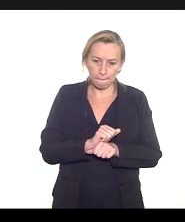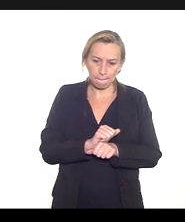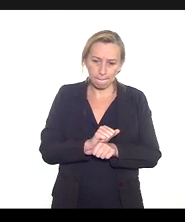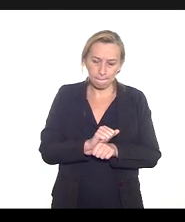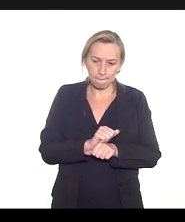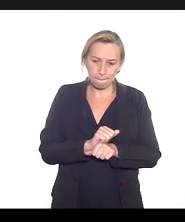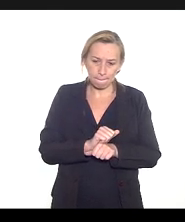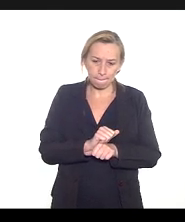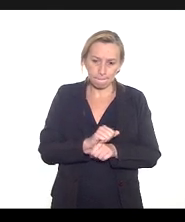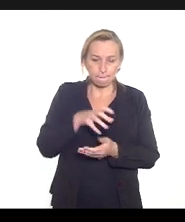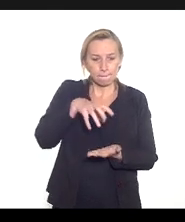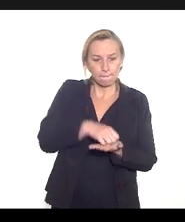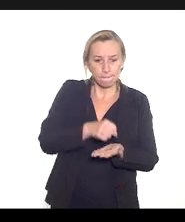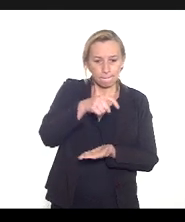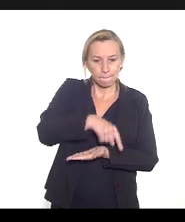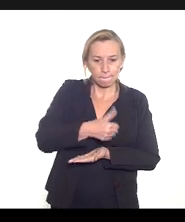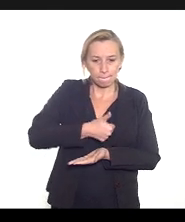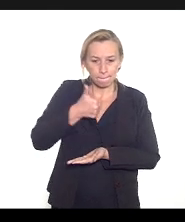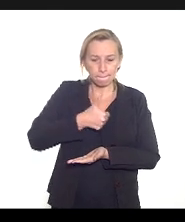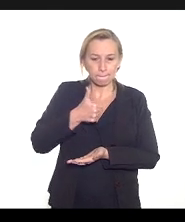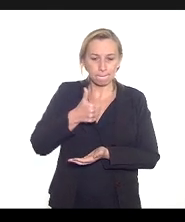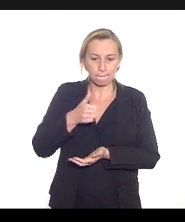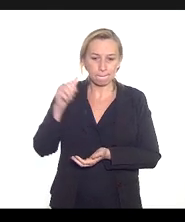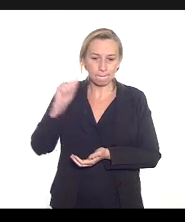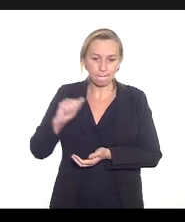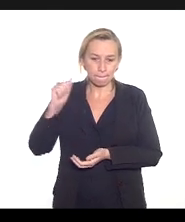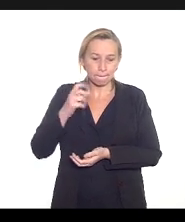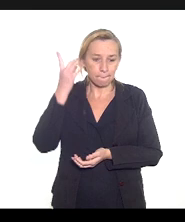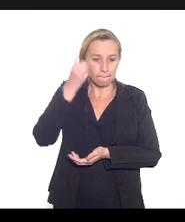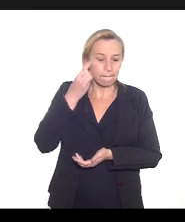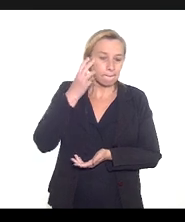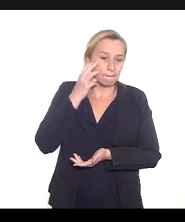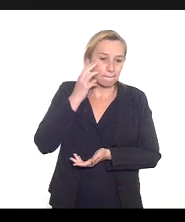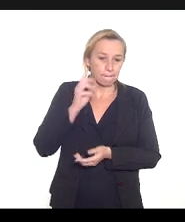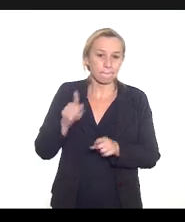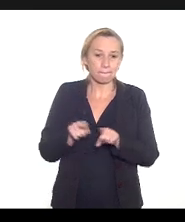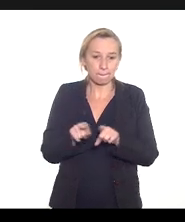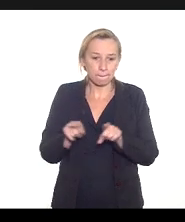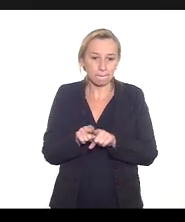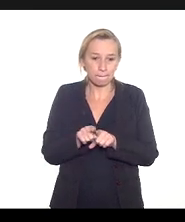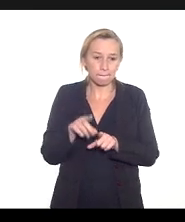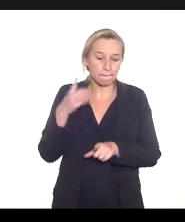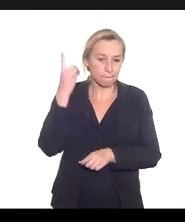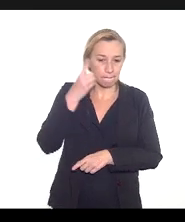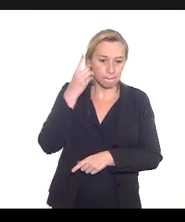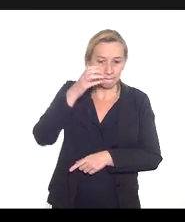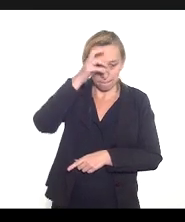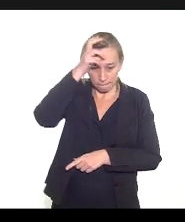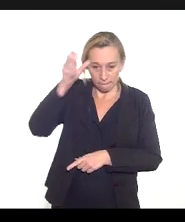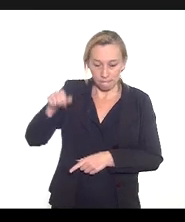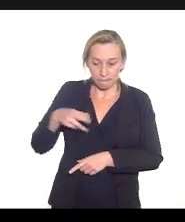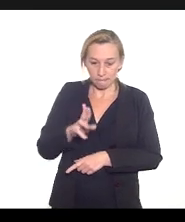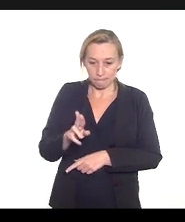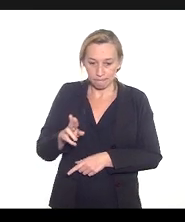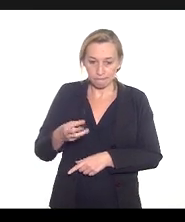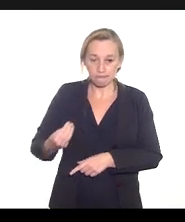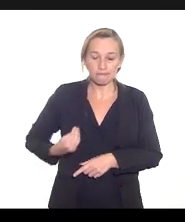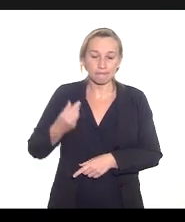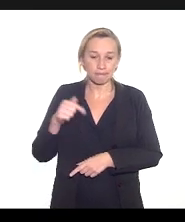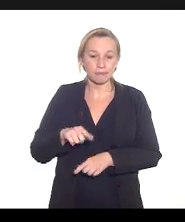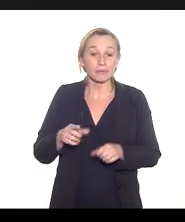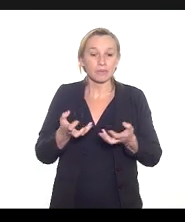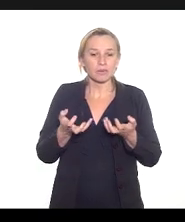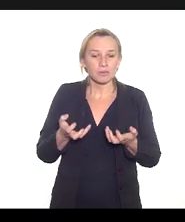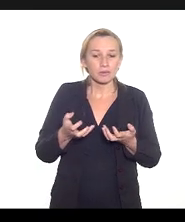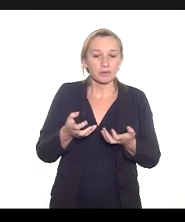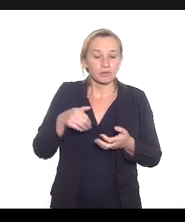primeiro registrar aqui a assessoria do deputado Valdeck presente assessoria da deputada Tia Ju presente doutor Maio eu